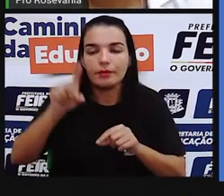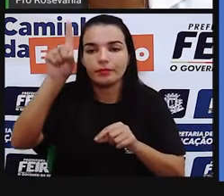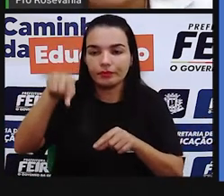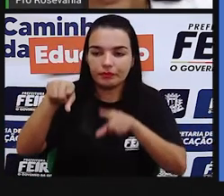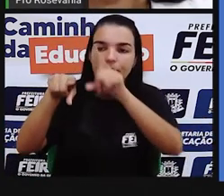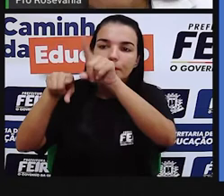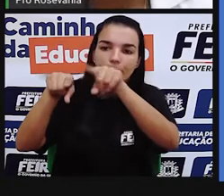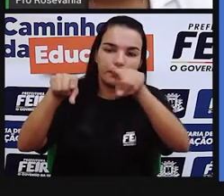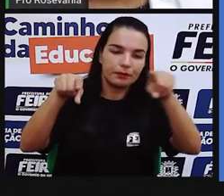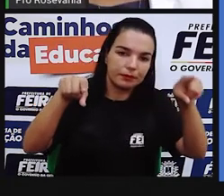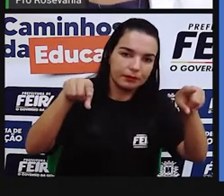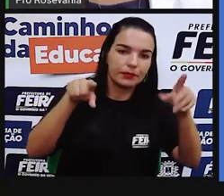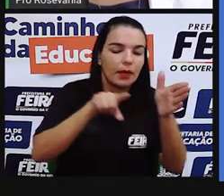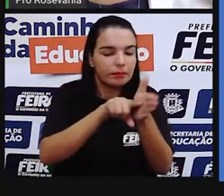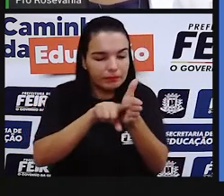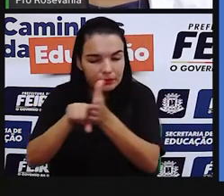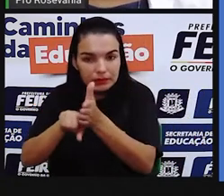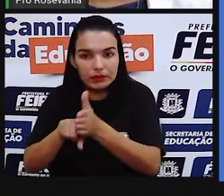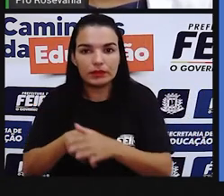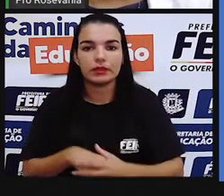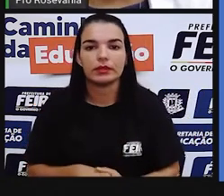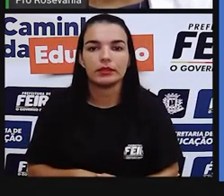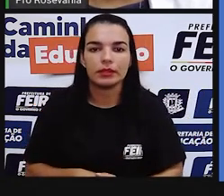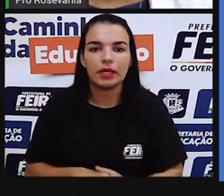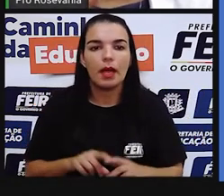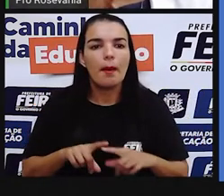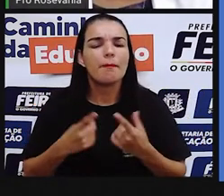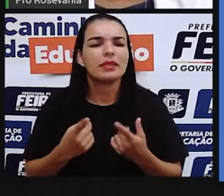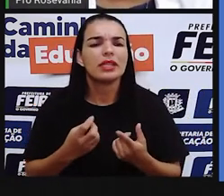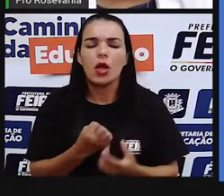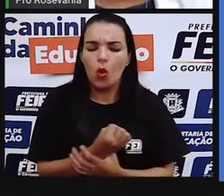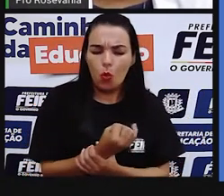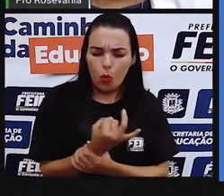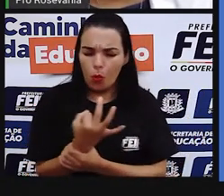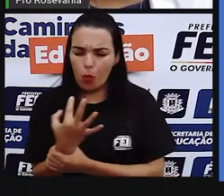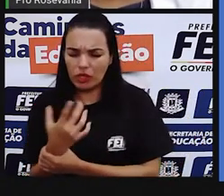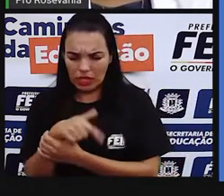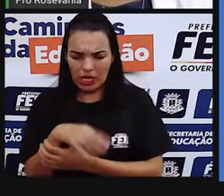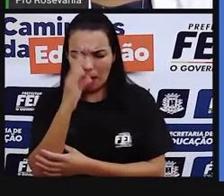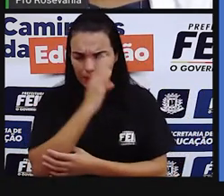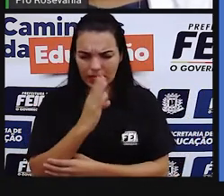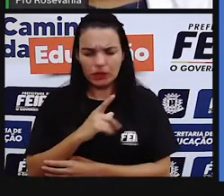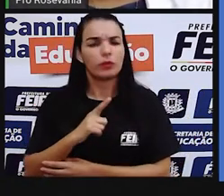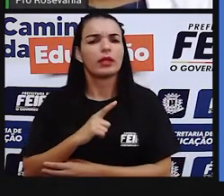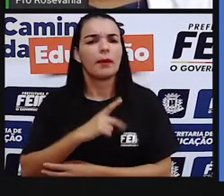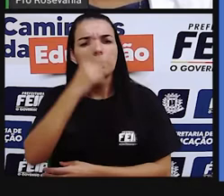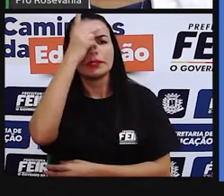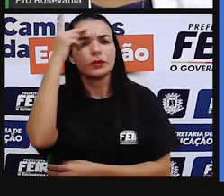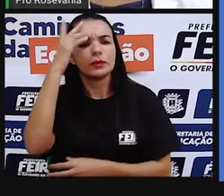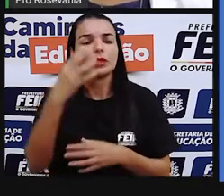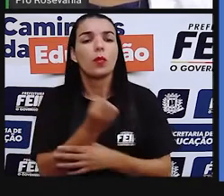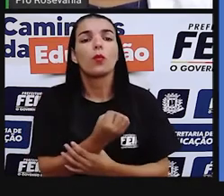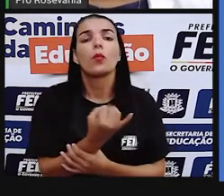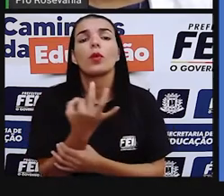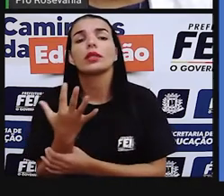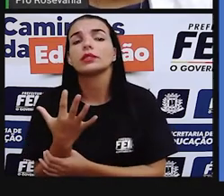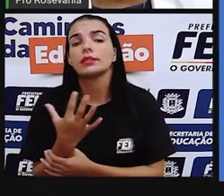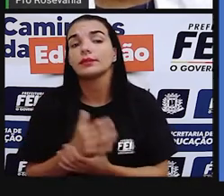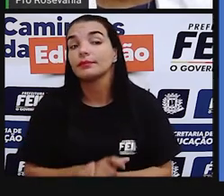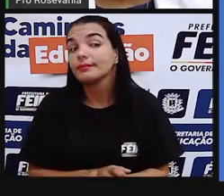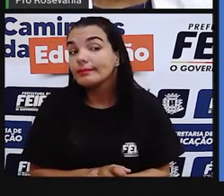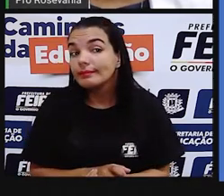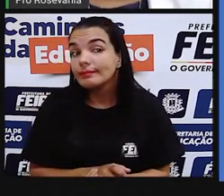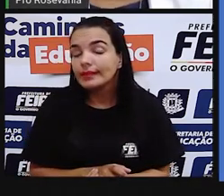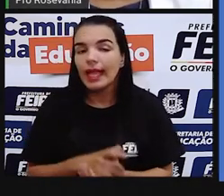situação de população. de quantos nós somos? São dados de 2018, inclusive